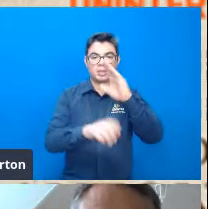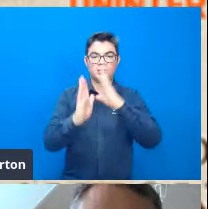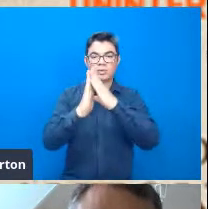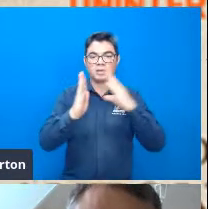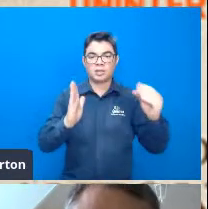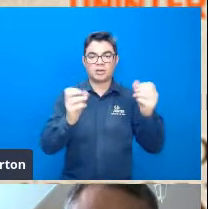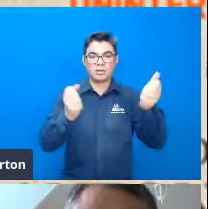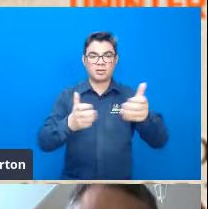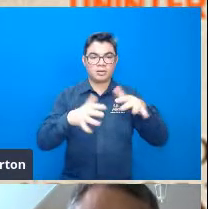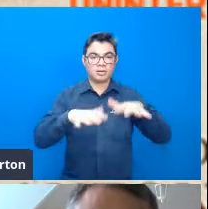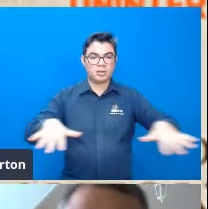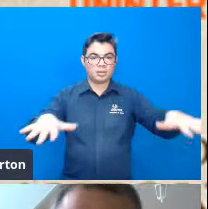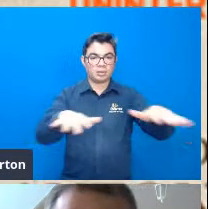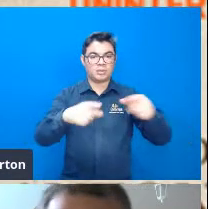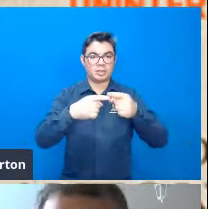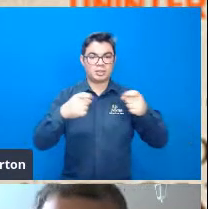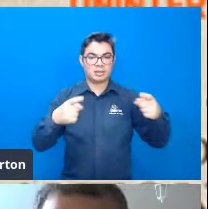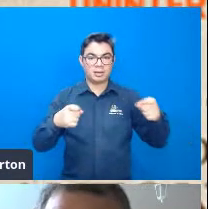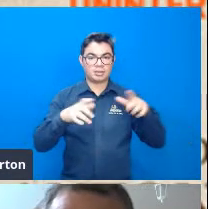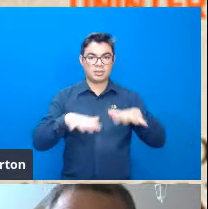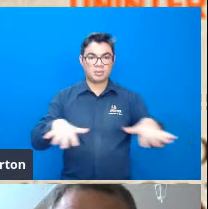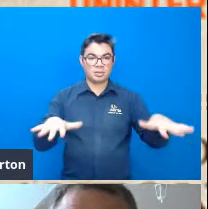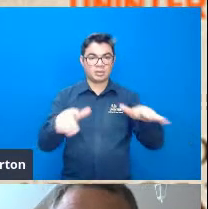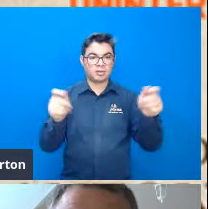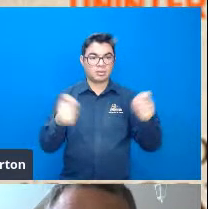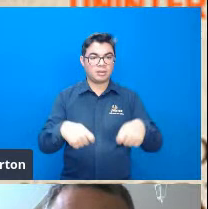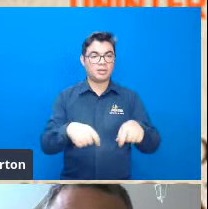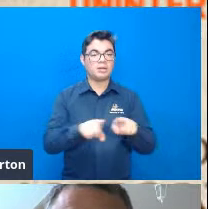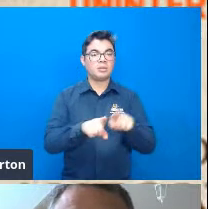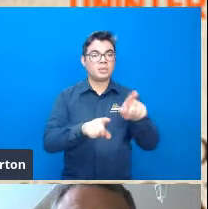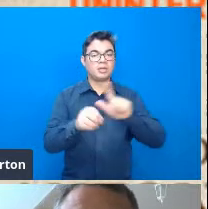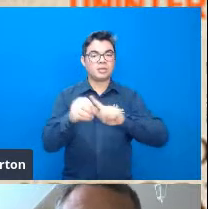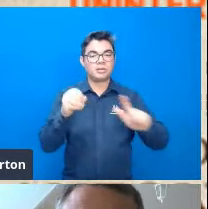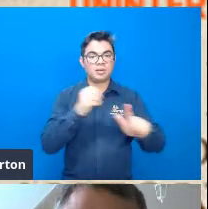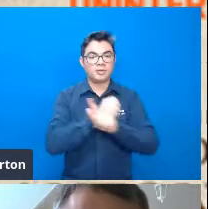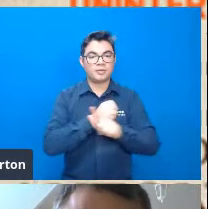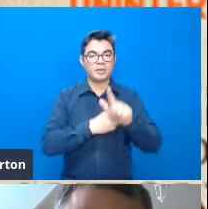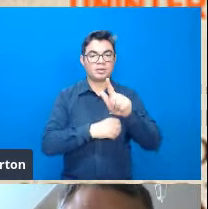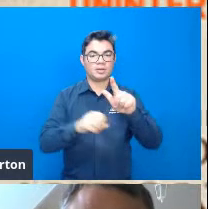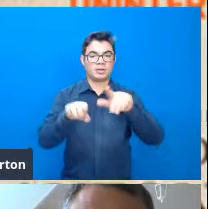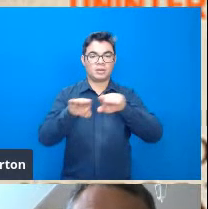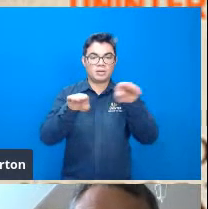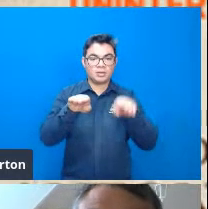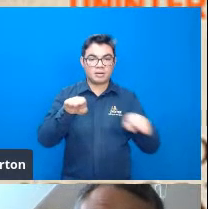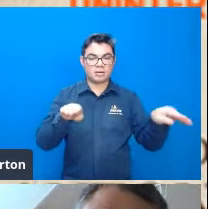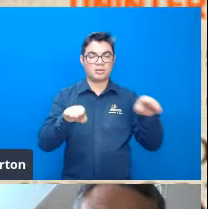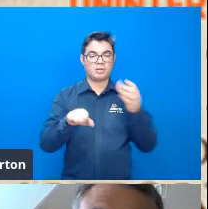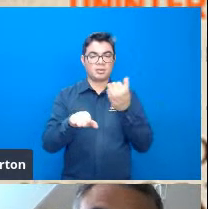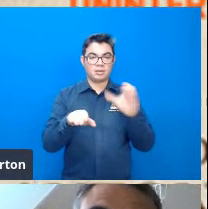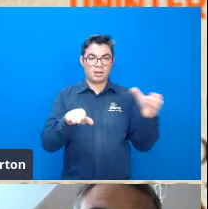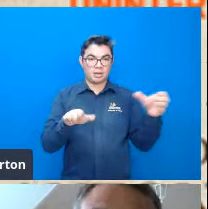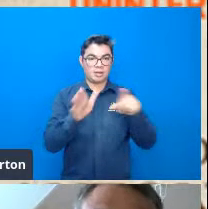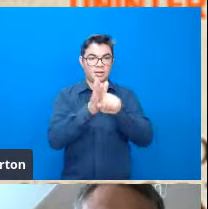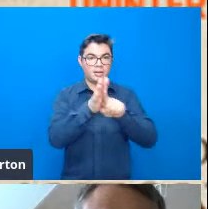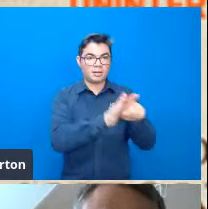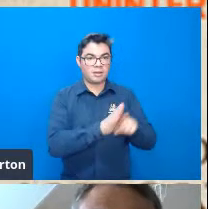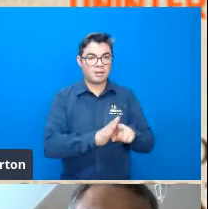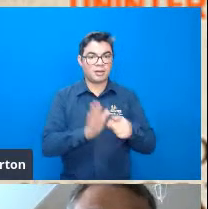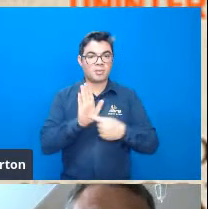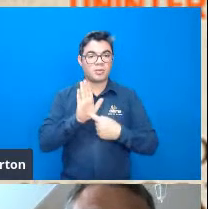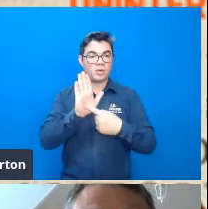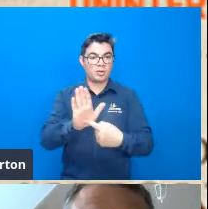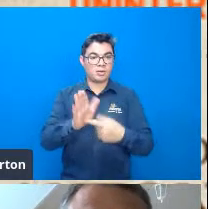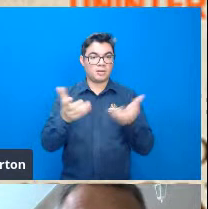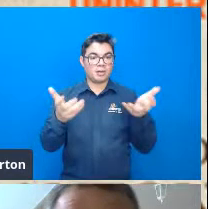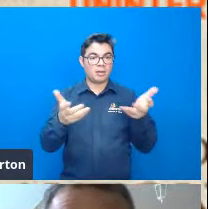para o campo das ciências ambientais em especial para a geografia geologia nas geossciências mas também ele tenta extrapolar isso